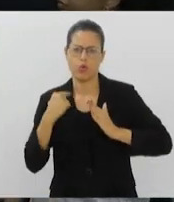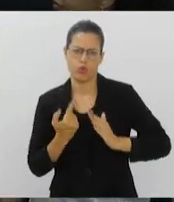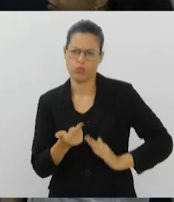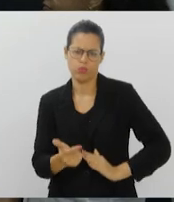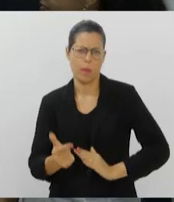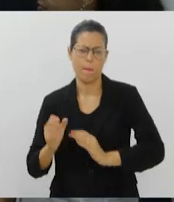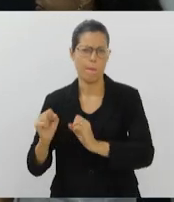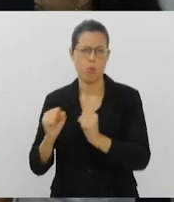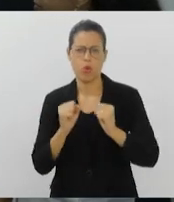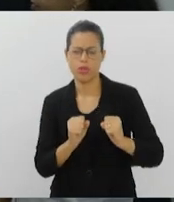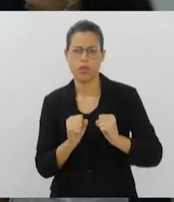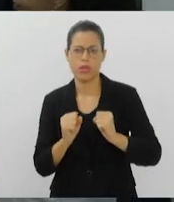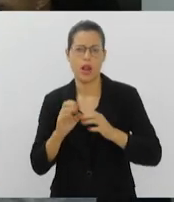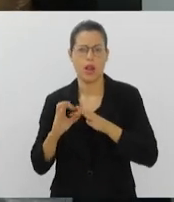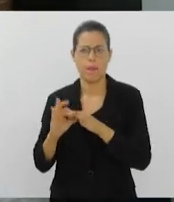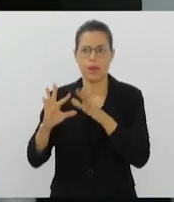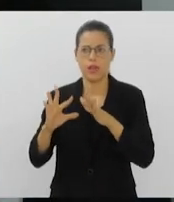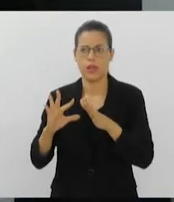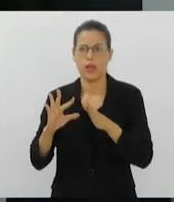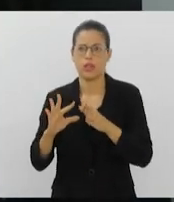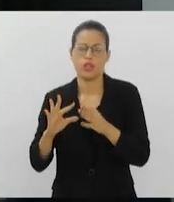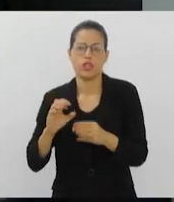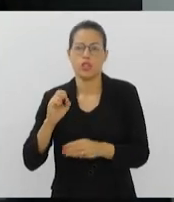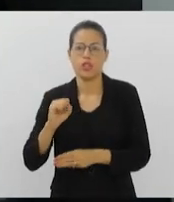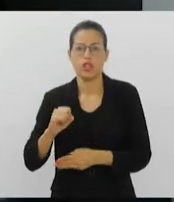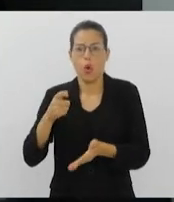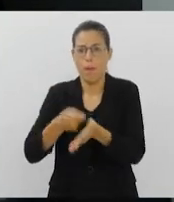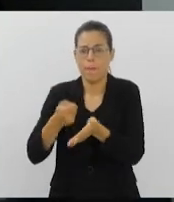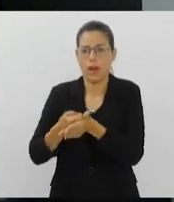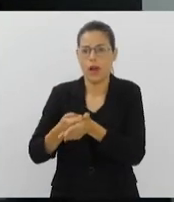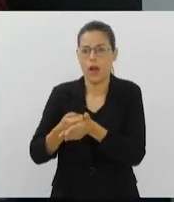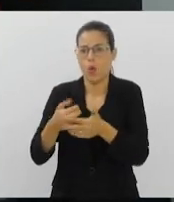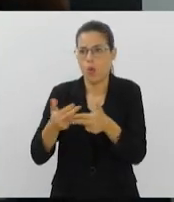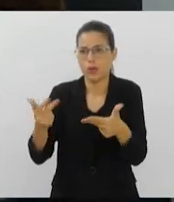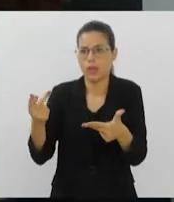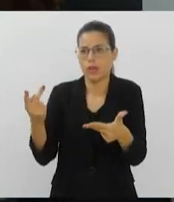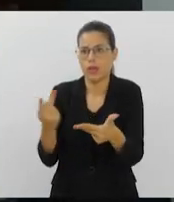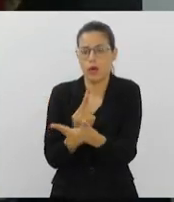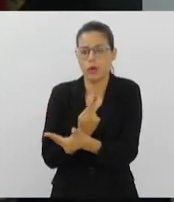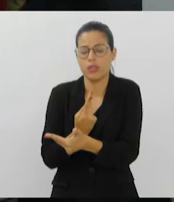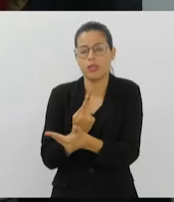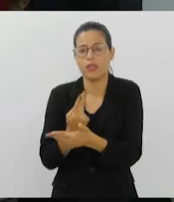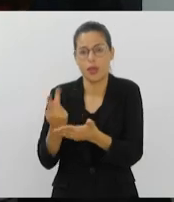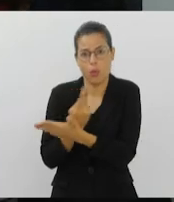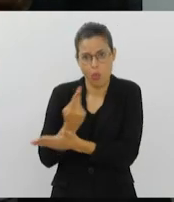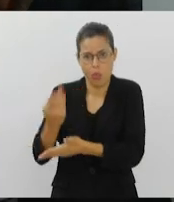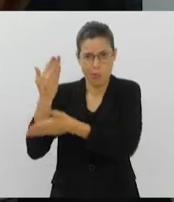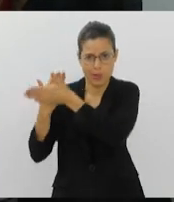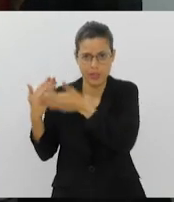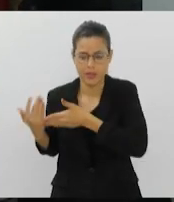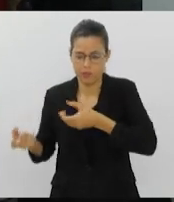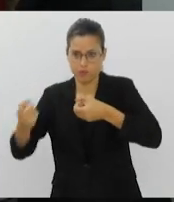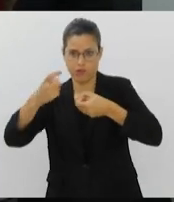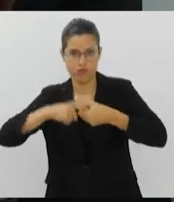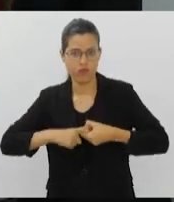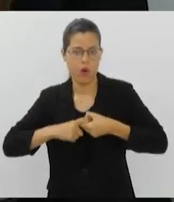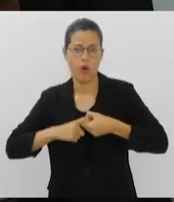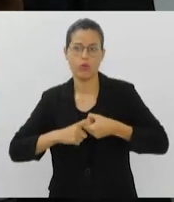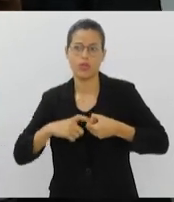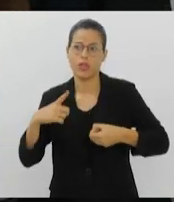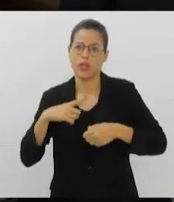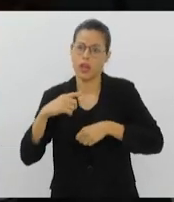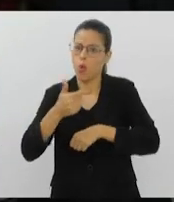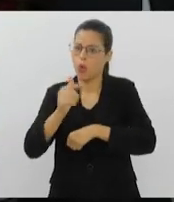uma determinada situação acontecida no passado que volte a ser restabelecida. Obviamente tem alguma outra ferramenta, mas não